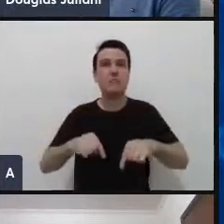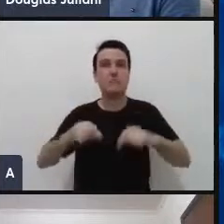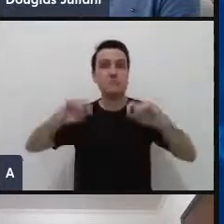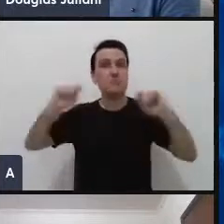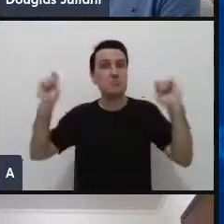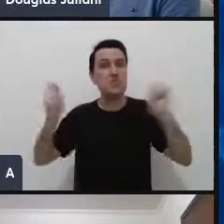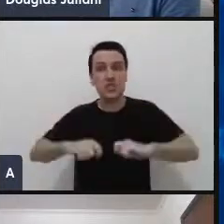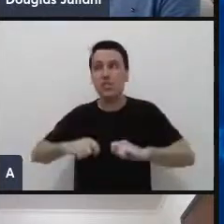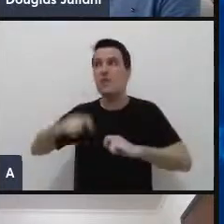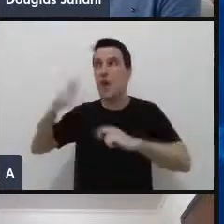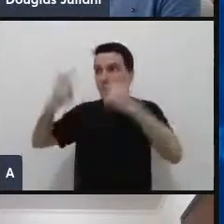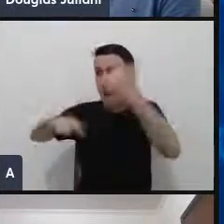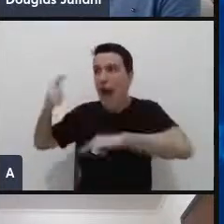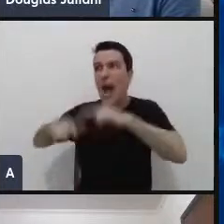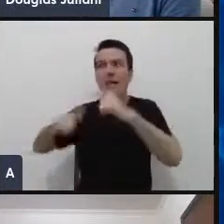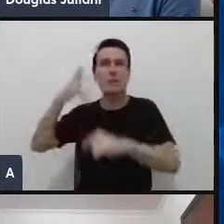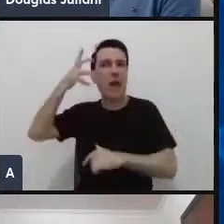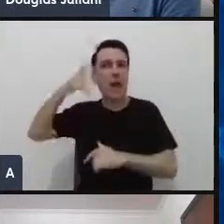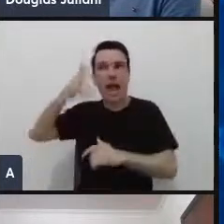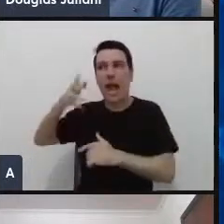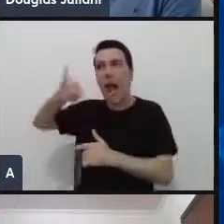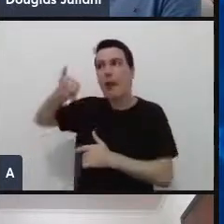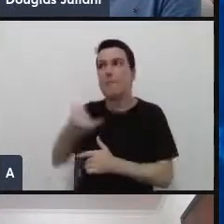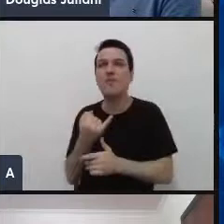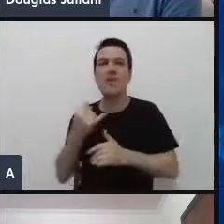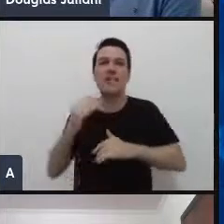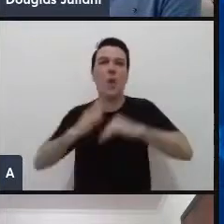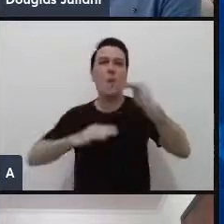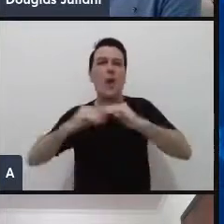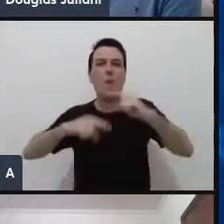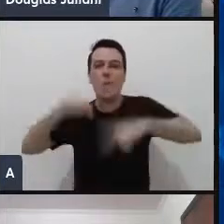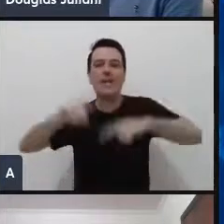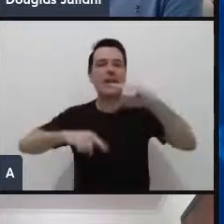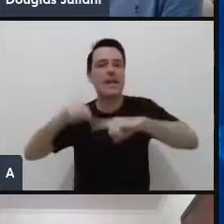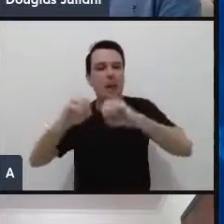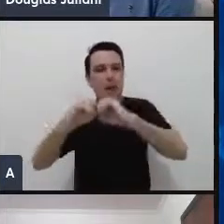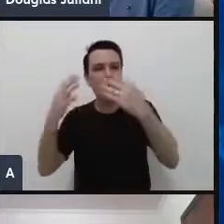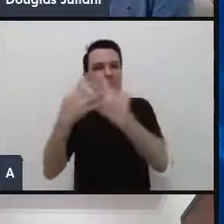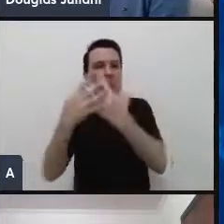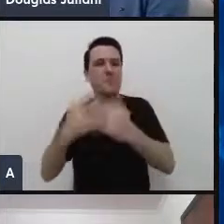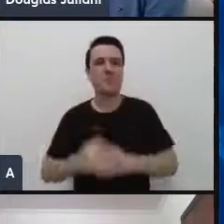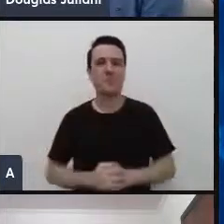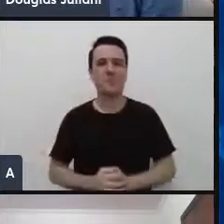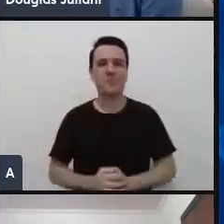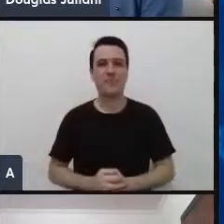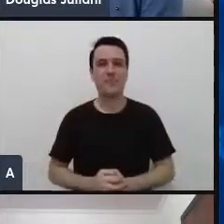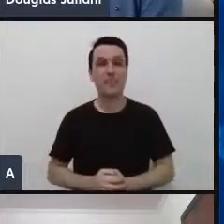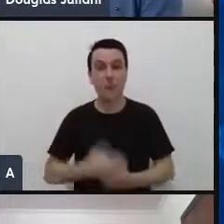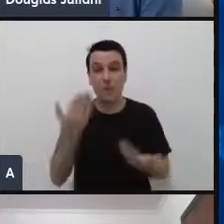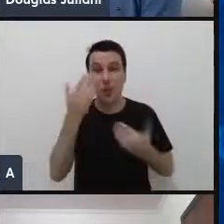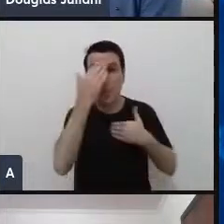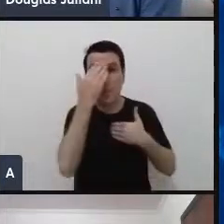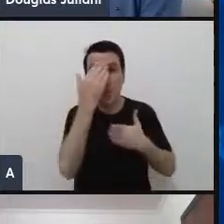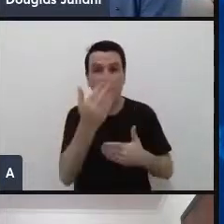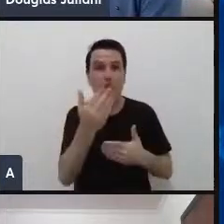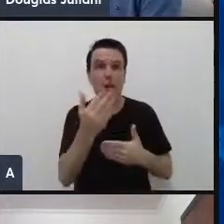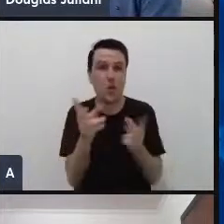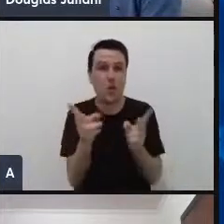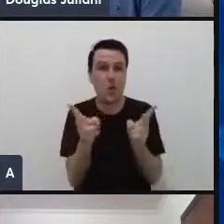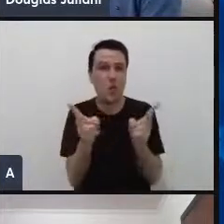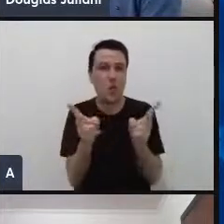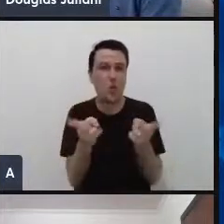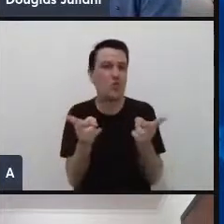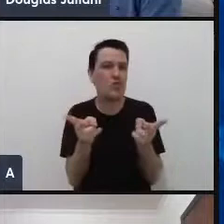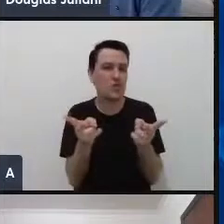linhas diferentes é bem por aí legal obrigado então pessoal a gente permanece